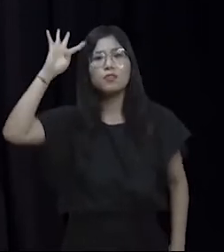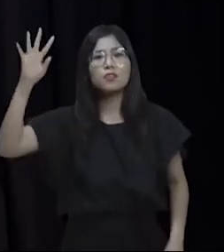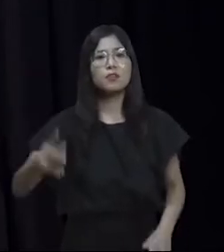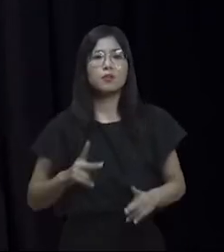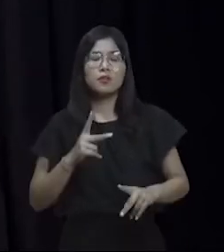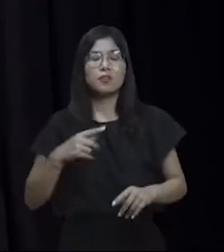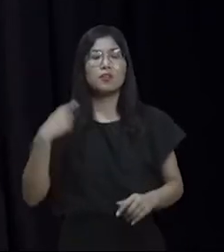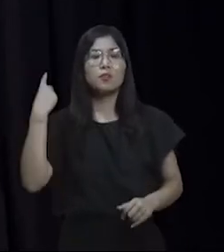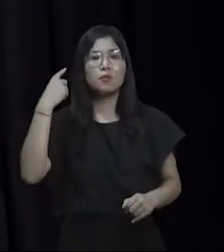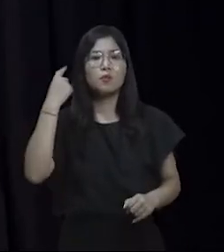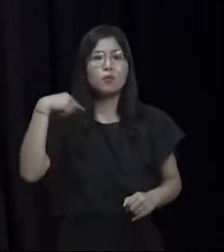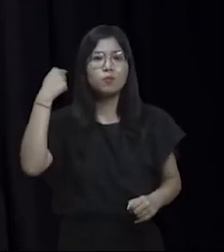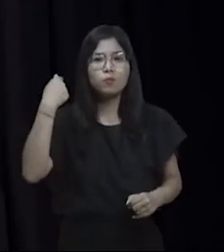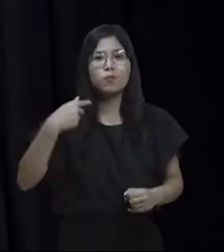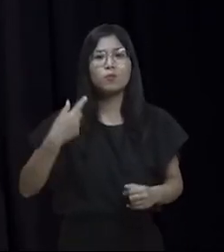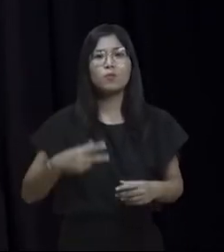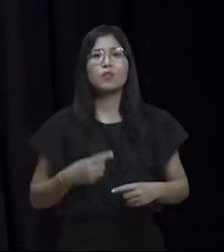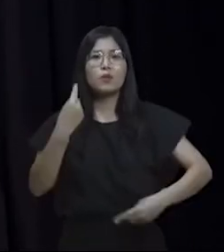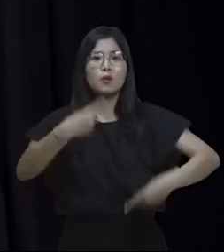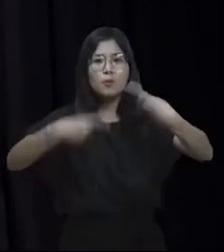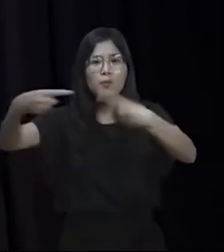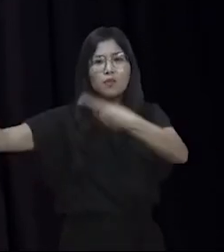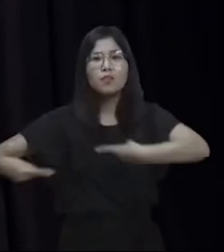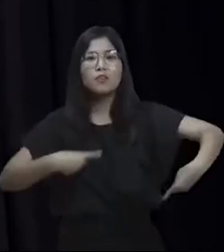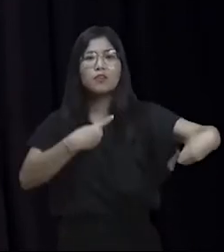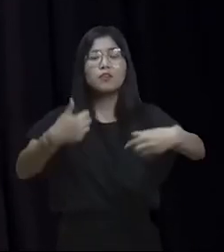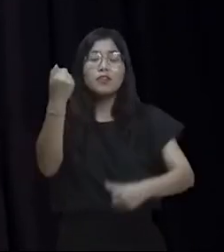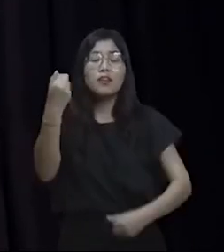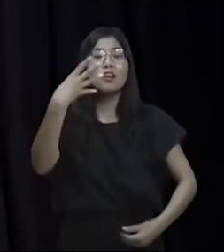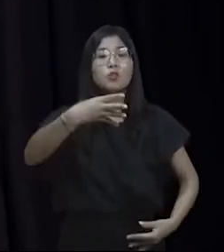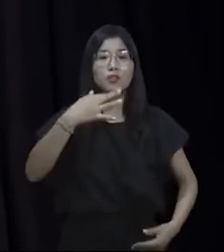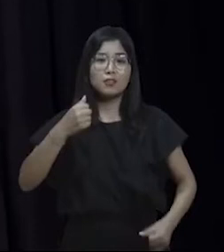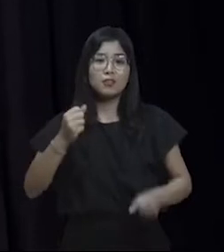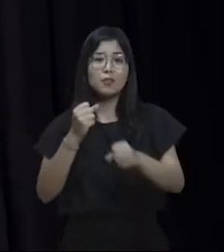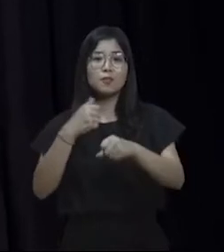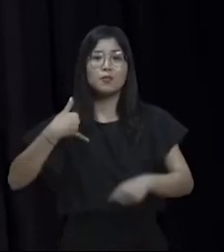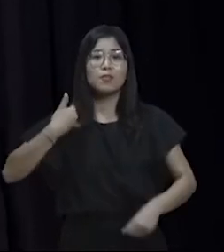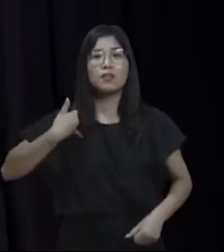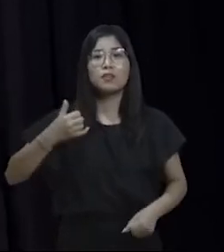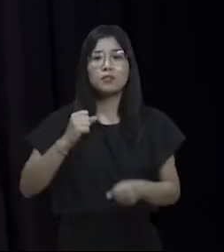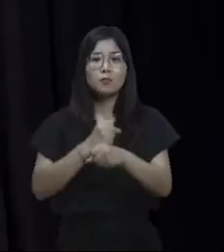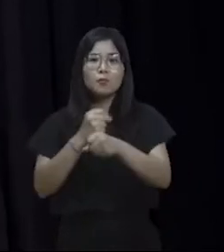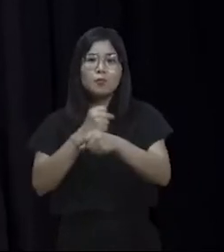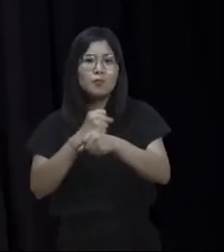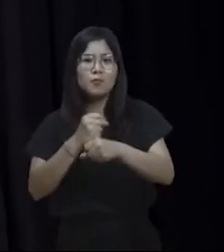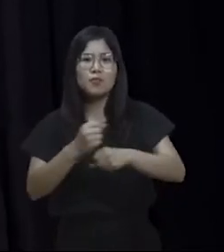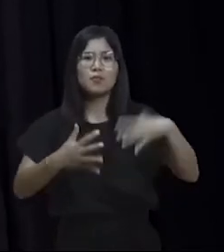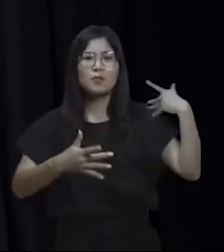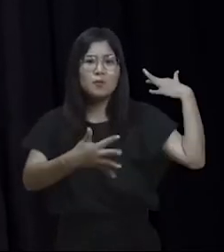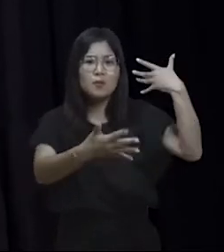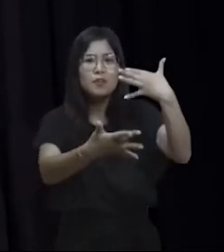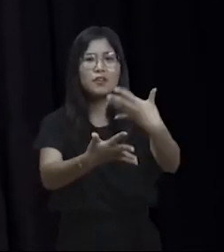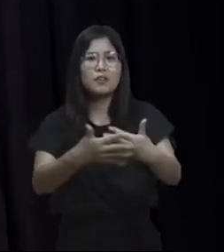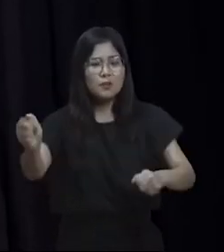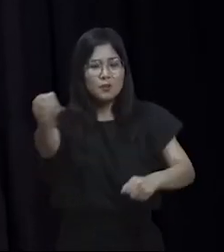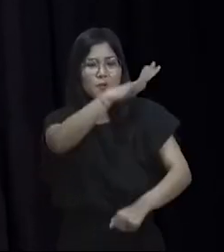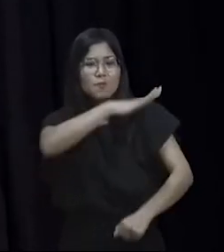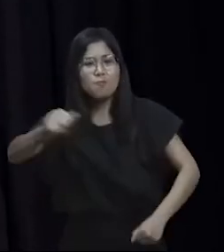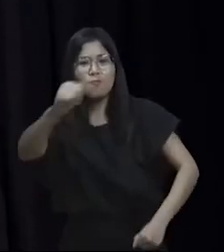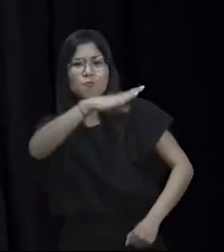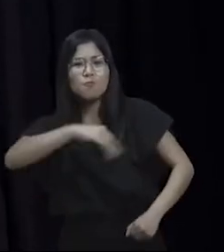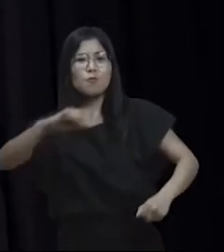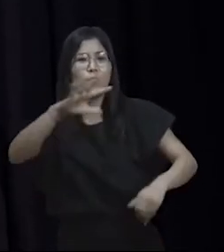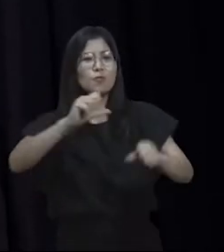de anos consecutivos, mas faço política desde os meus 14 anos. Eu fui dos movimentos da direta já, nos bancos das